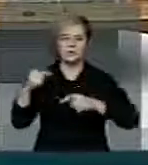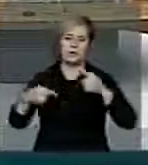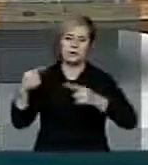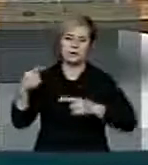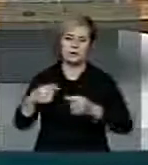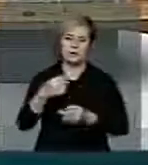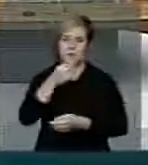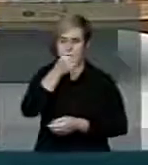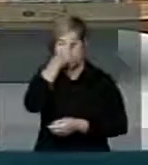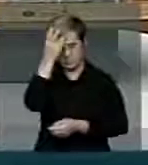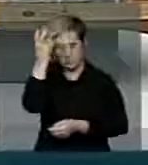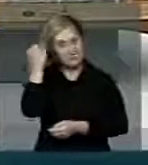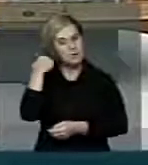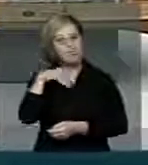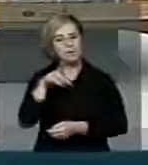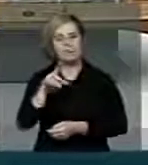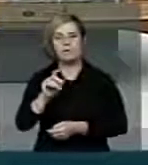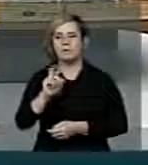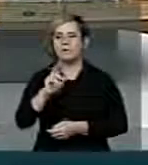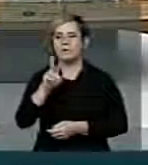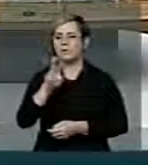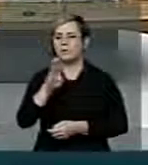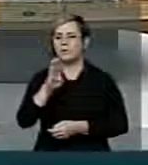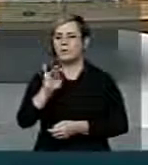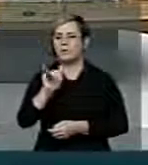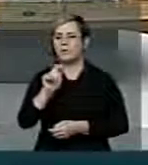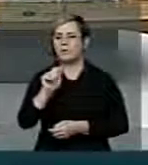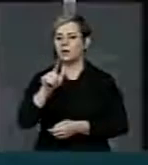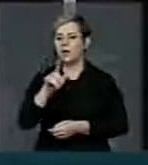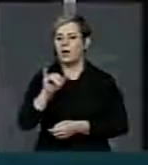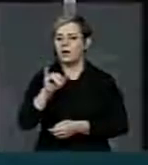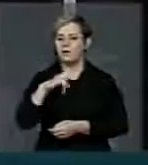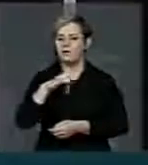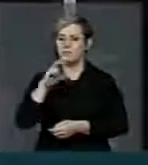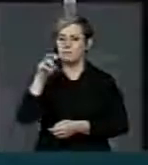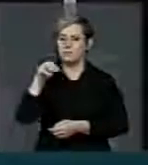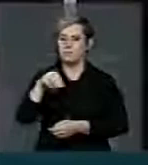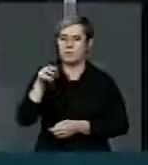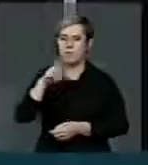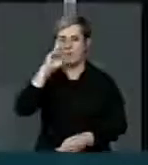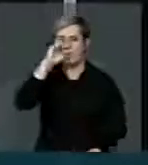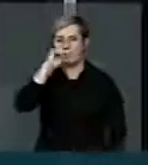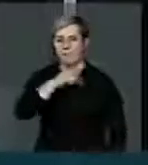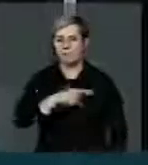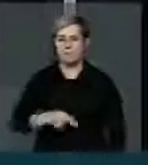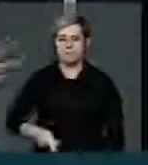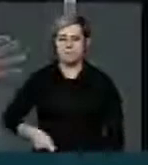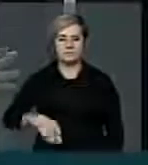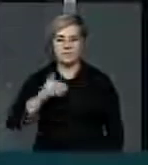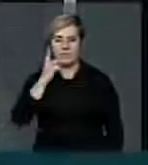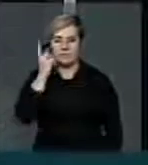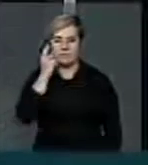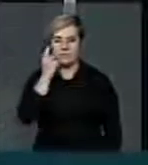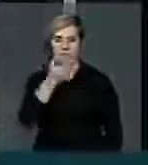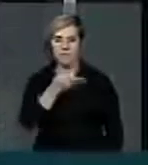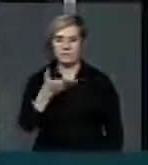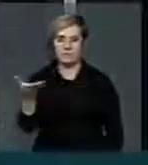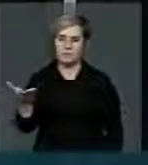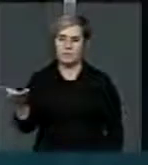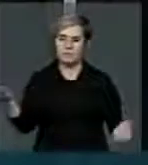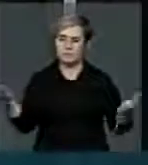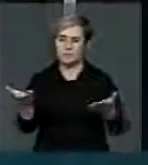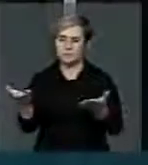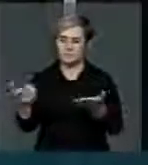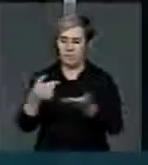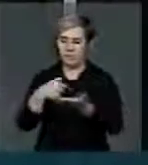Doutor Bialli, o senhor tem cinco minutos sem prorrogação. Senhor presidente, senhoras e senhores deputados, hoje eu vi aqui, dessa